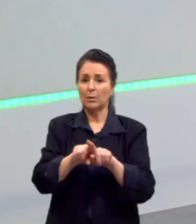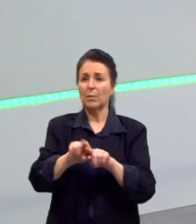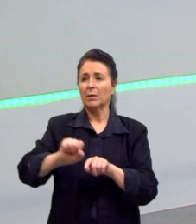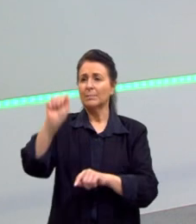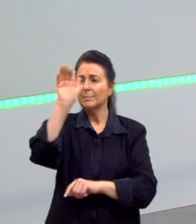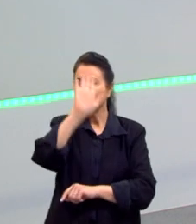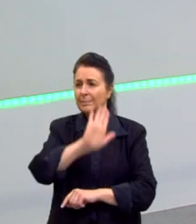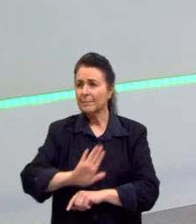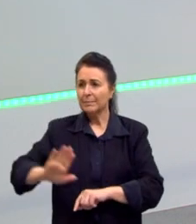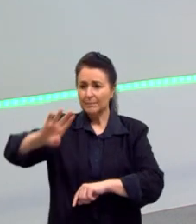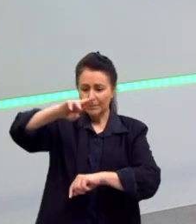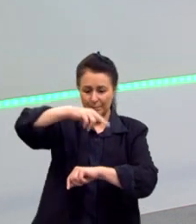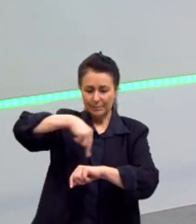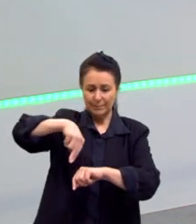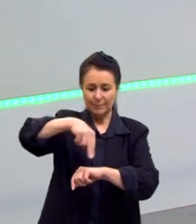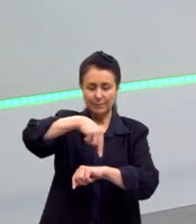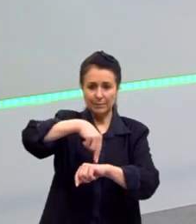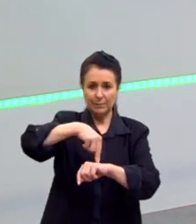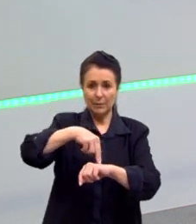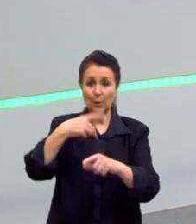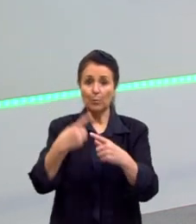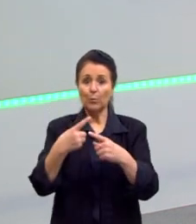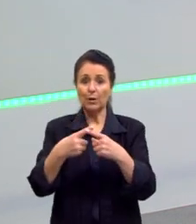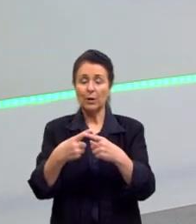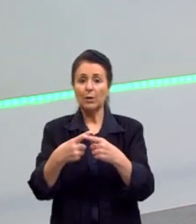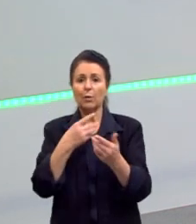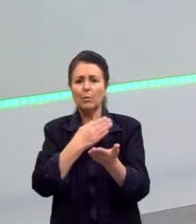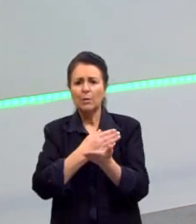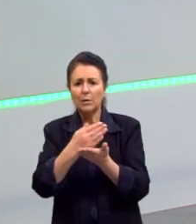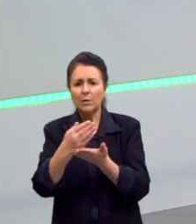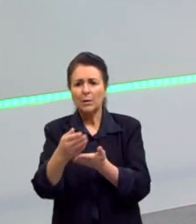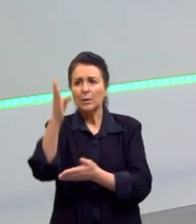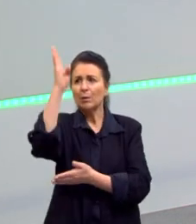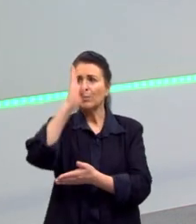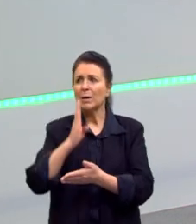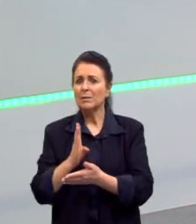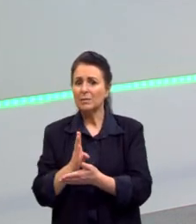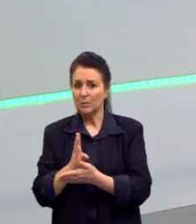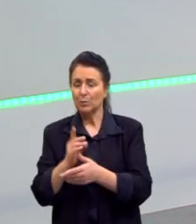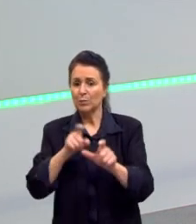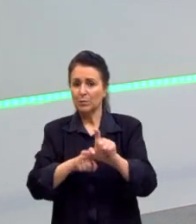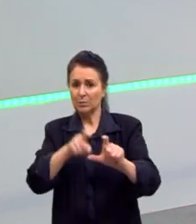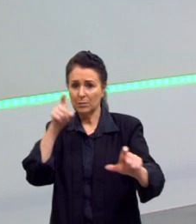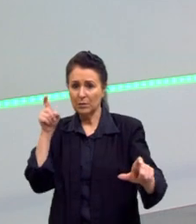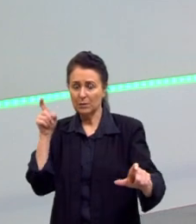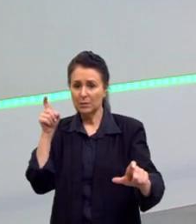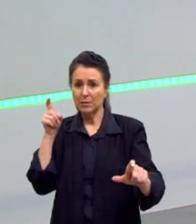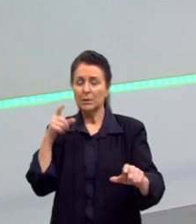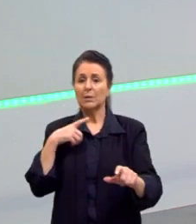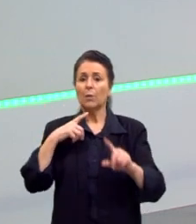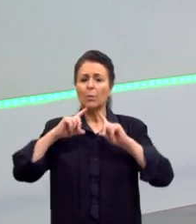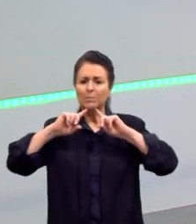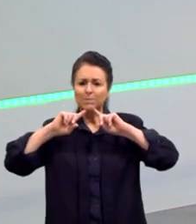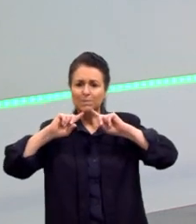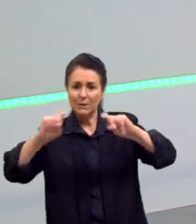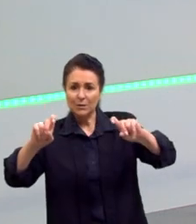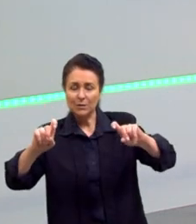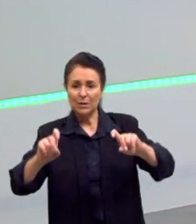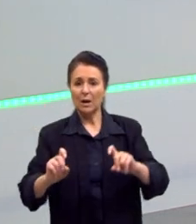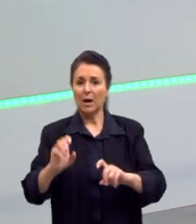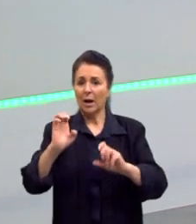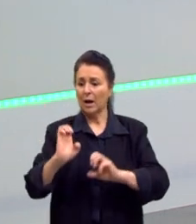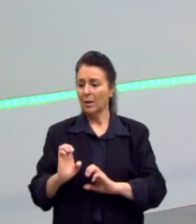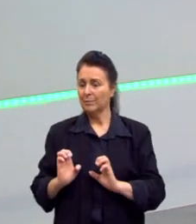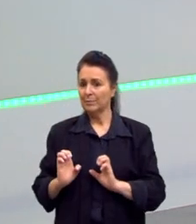à recente independência do Brasil. E dentro do realismo crítica à elite e às instituições. Então